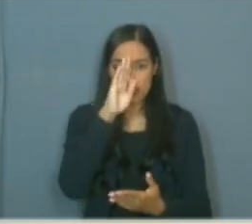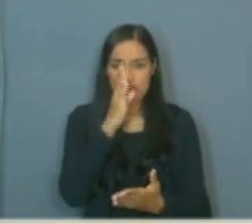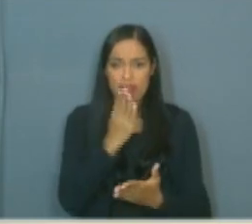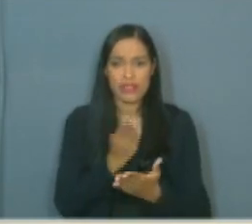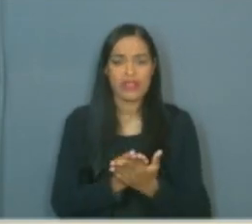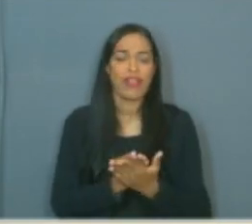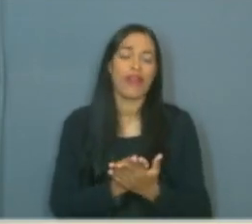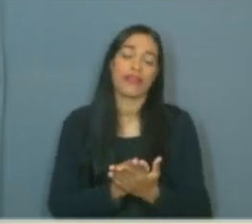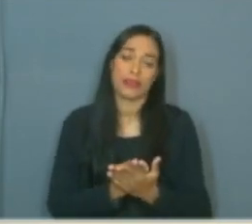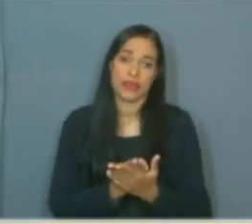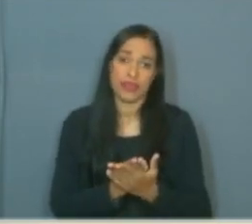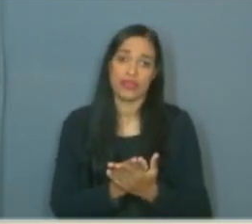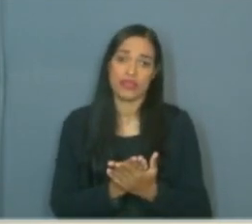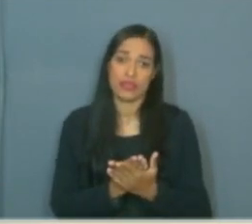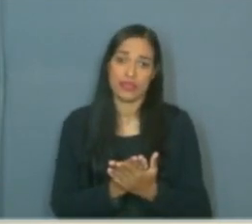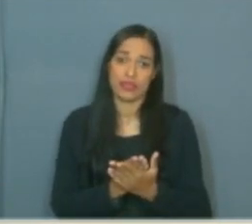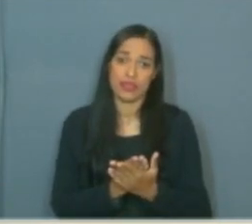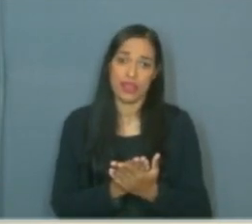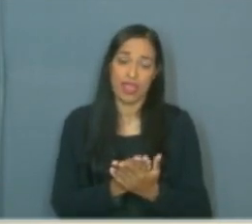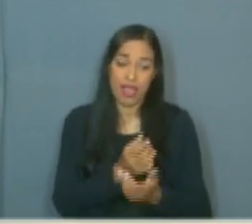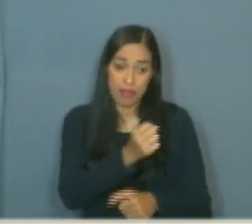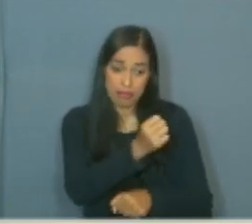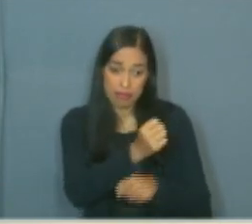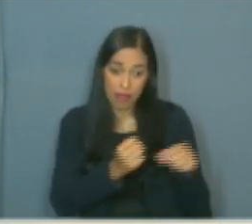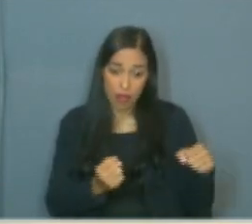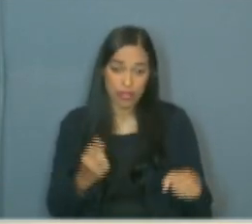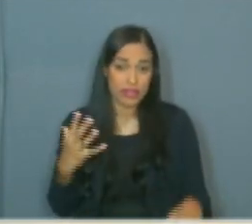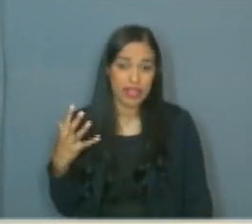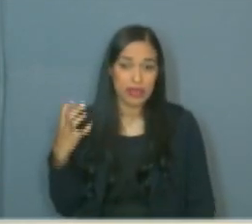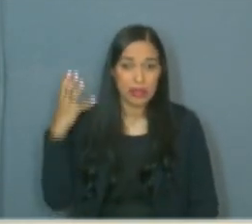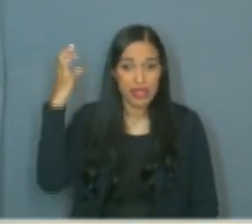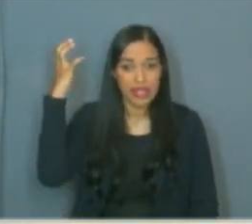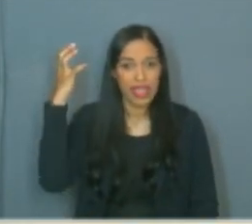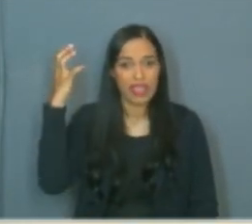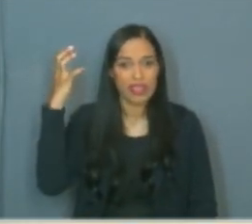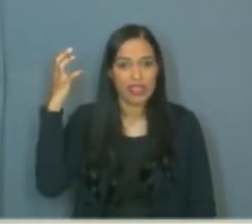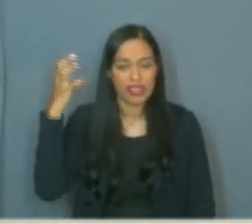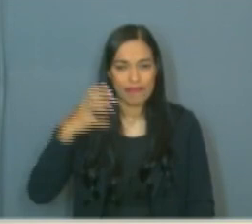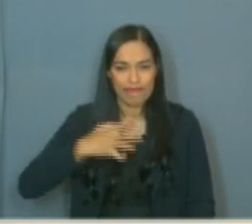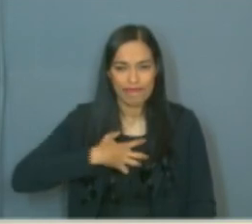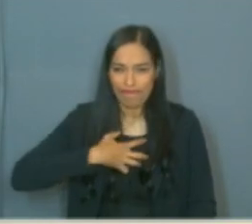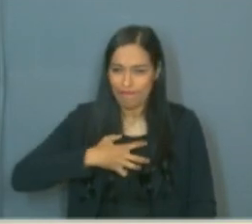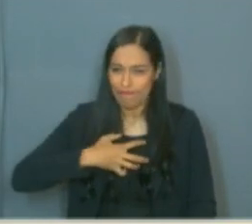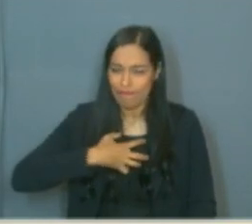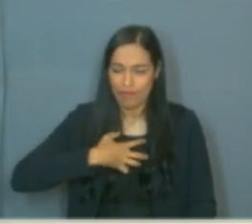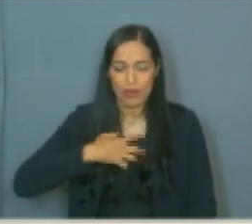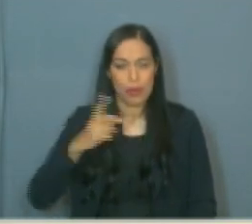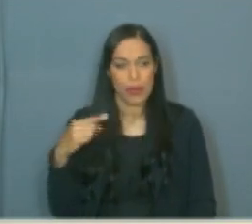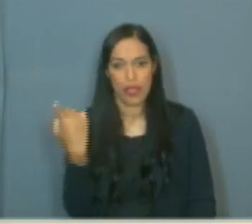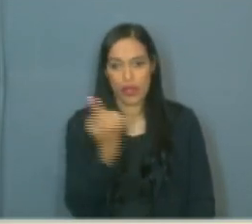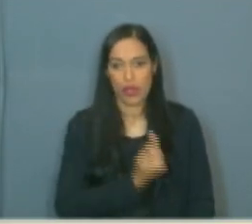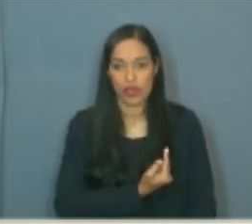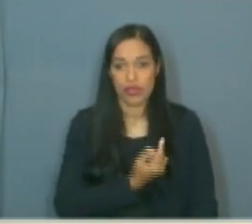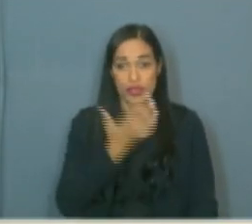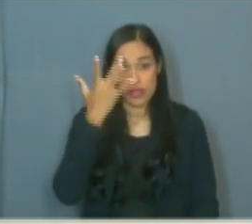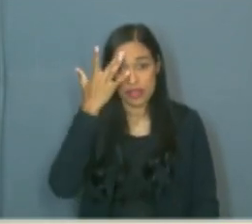Perder Marielle foi um baque para todas e todos nós. E amanhã,